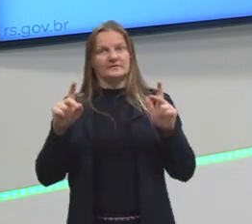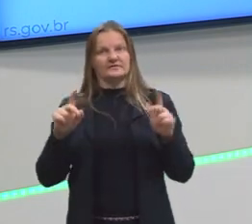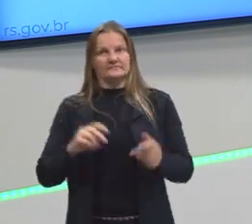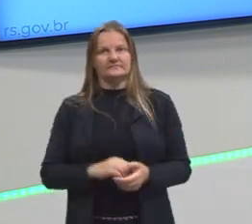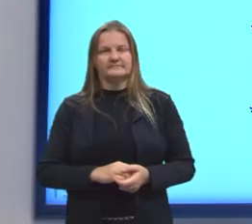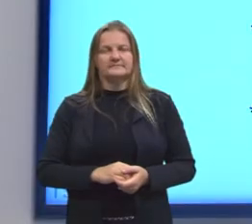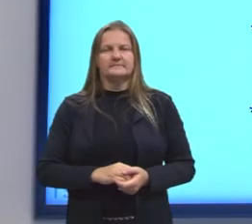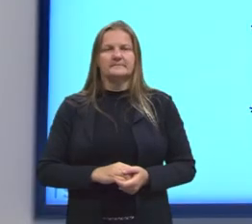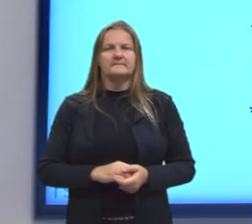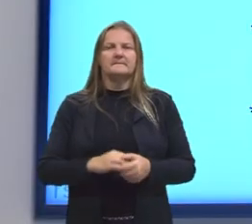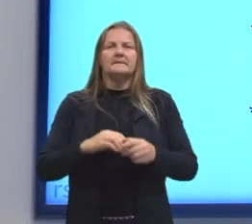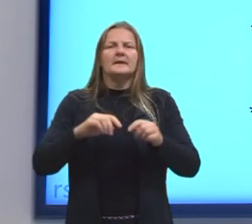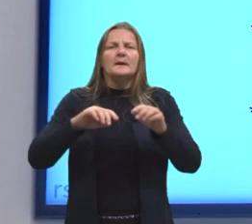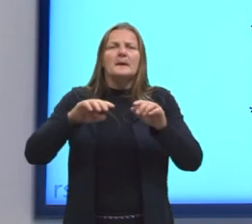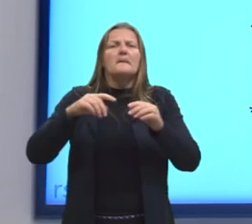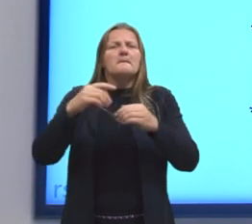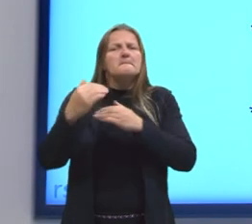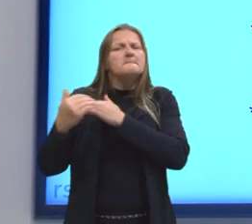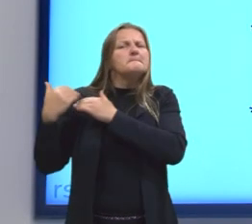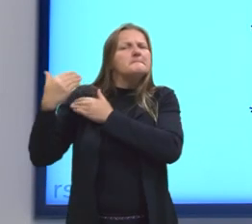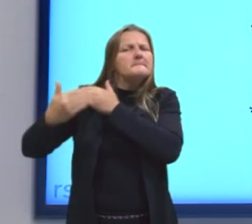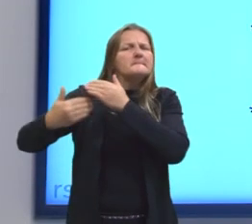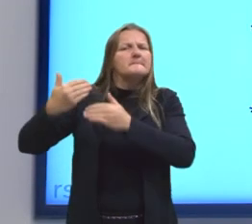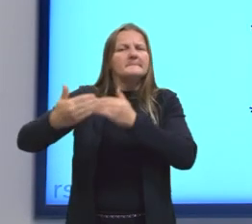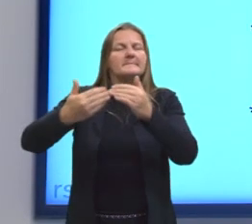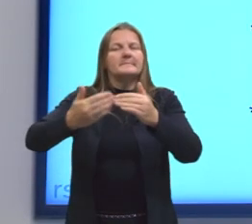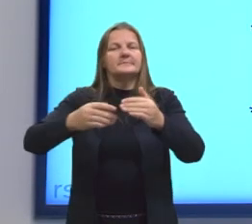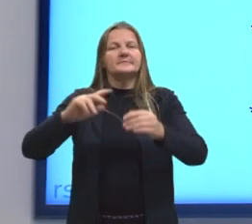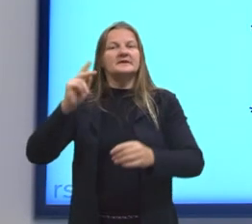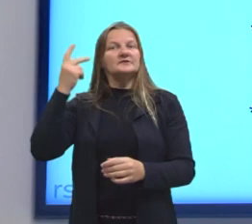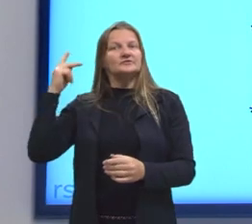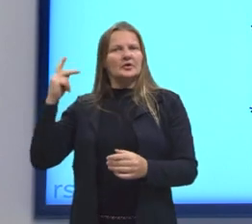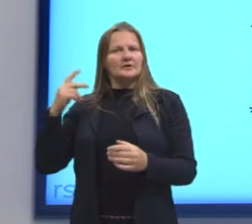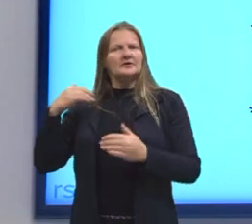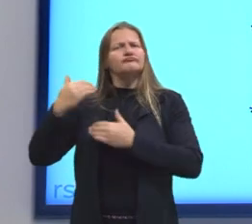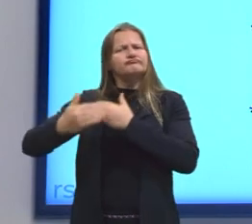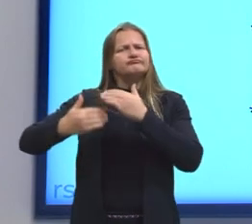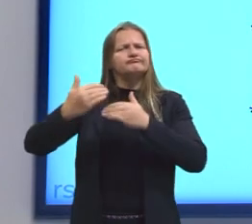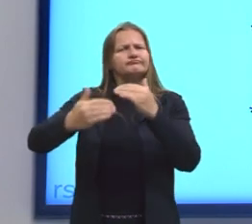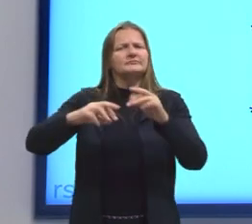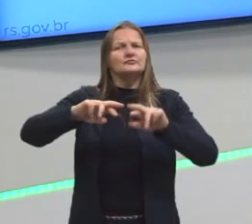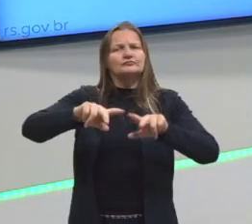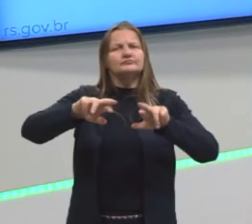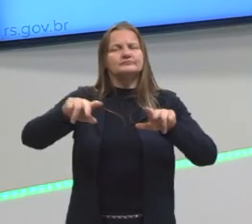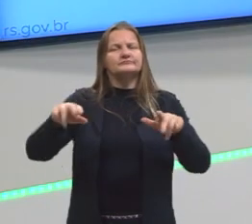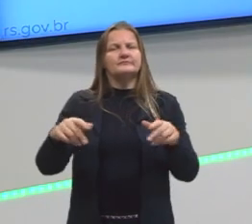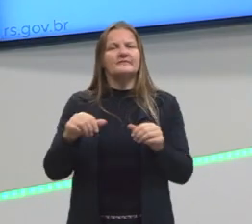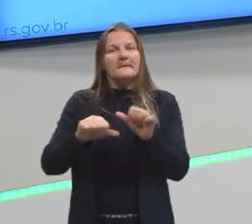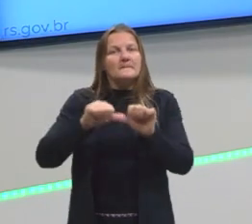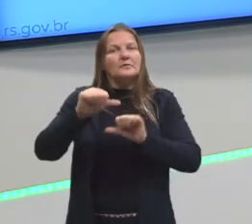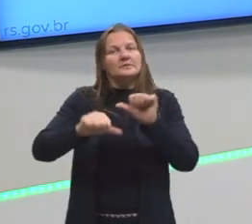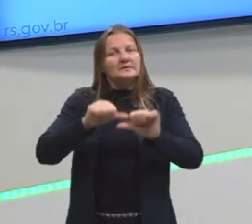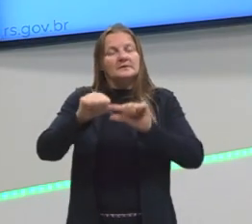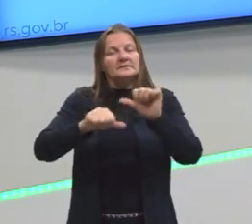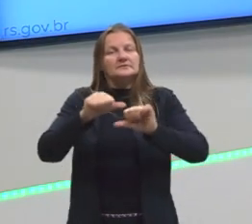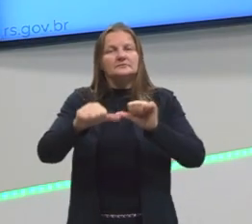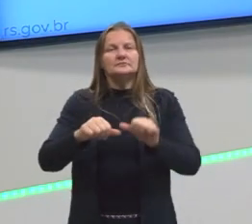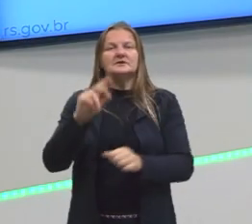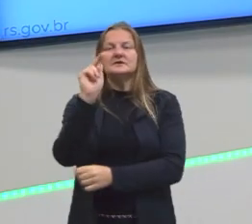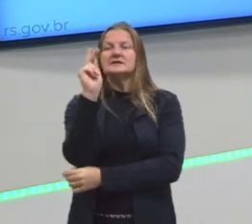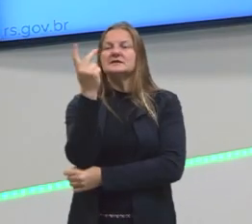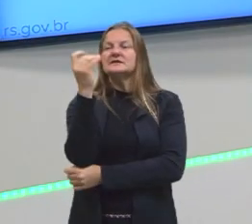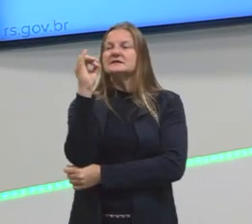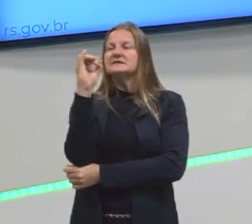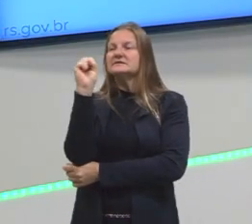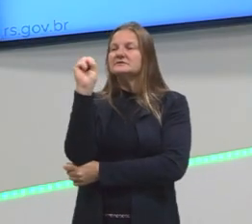Ela se modifica com o tempo. Isso é historicamente construído. Sempre lembra disso. Quando aparece esse termo historicamente